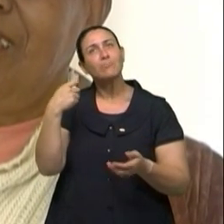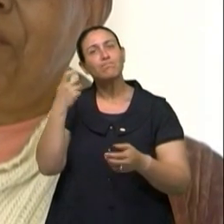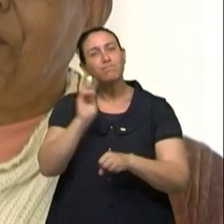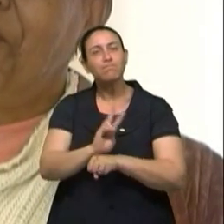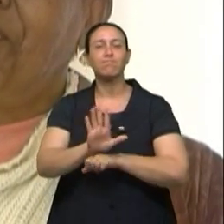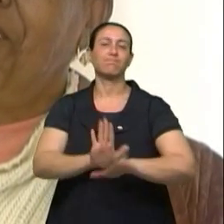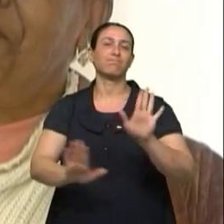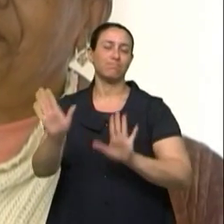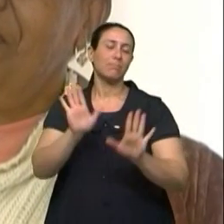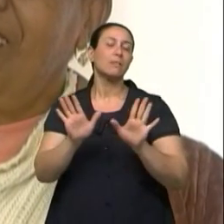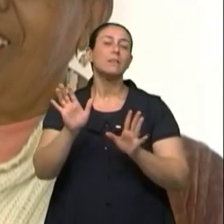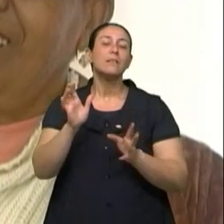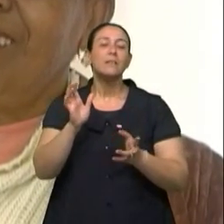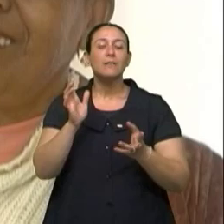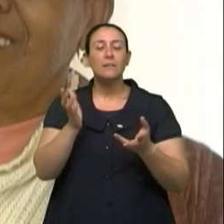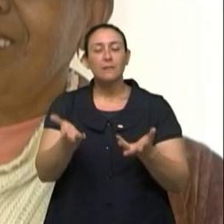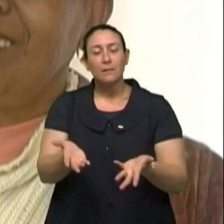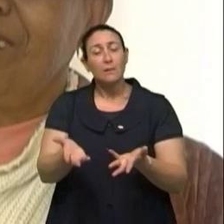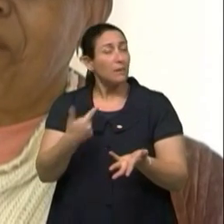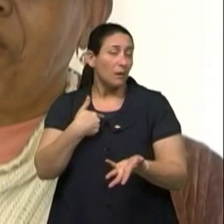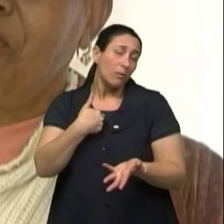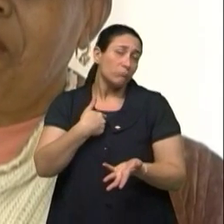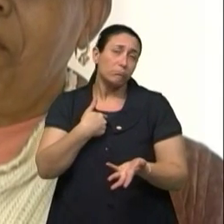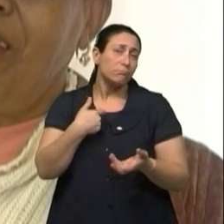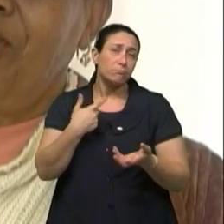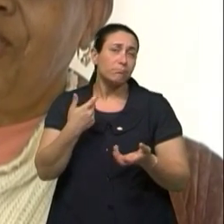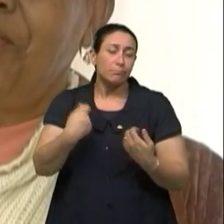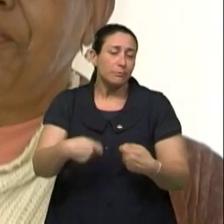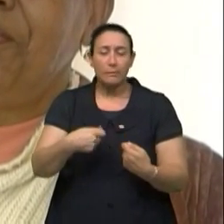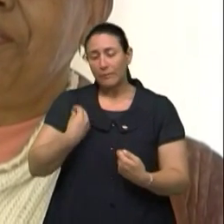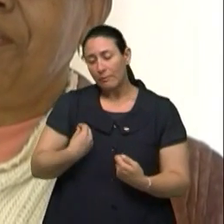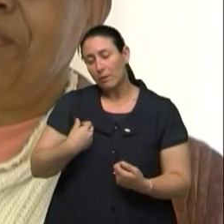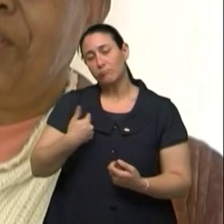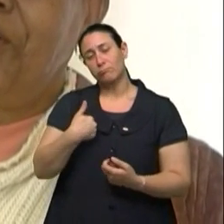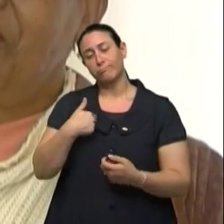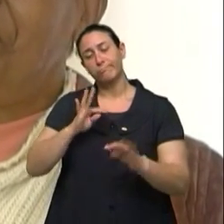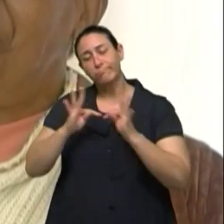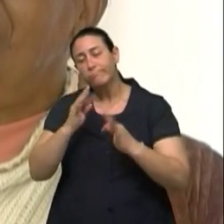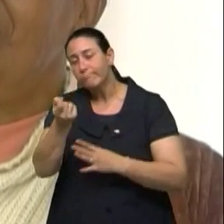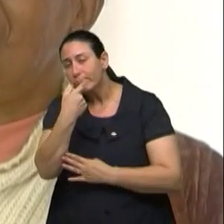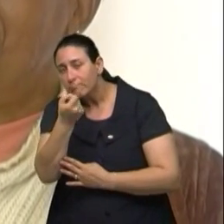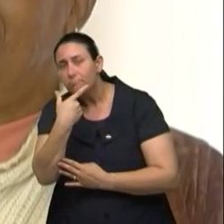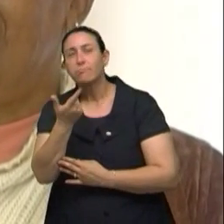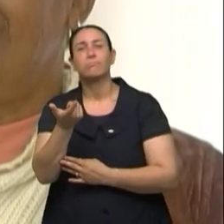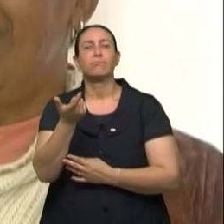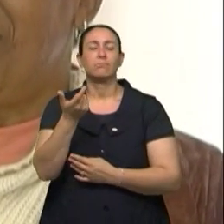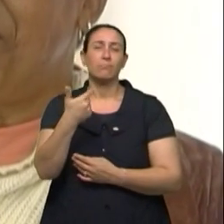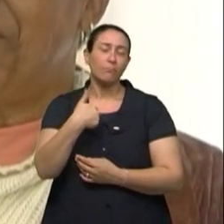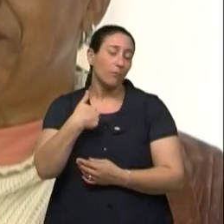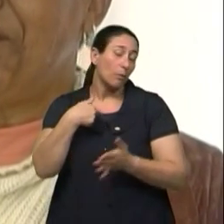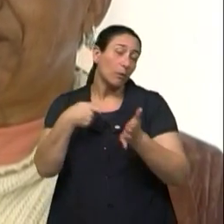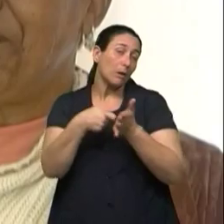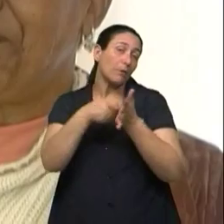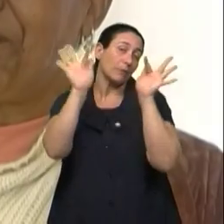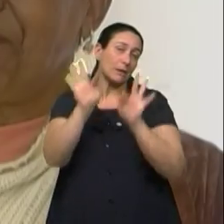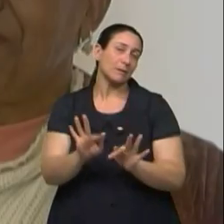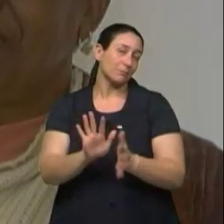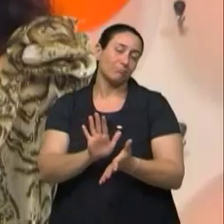E eu procuro viver, tomar meus remédios, procuro ser feliz da maneira que dá.